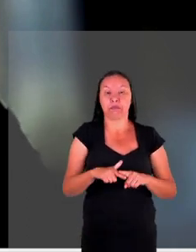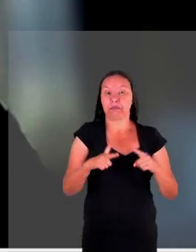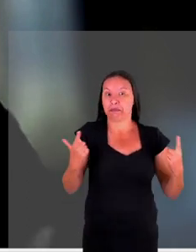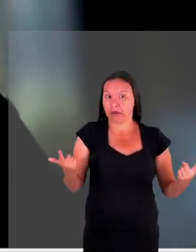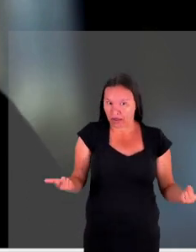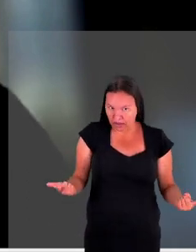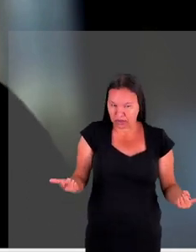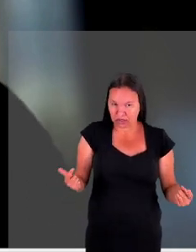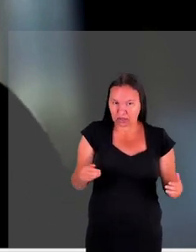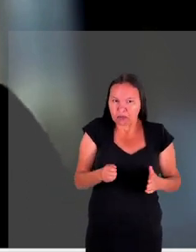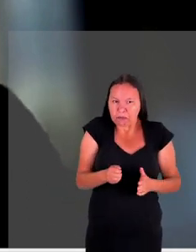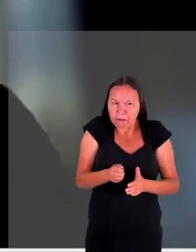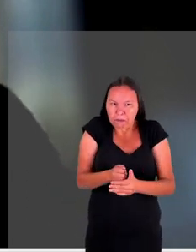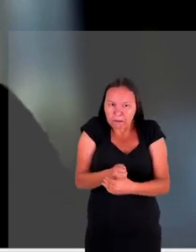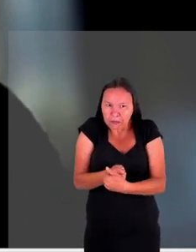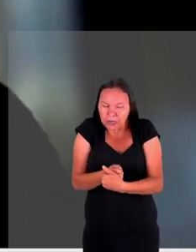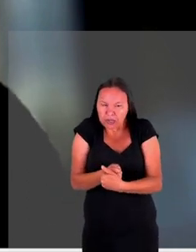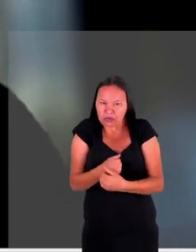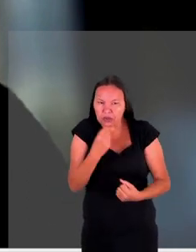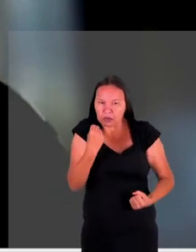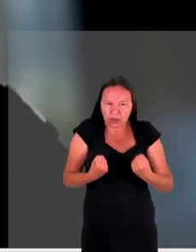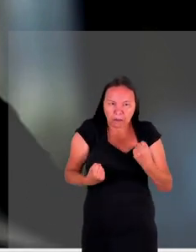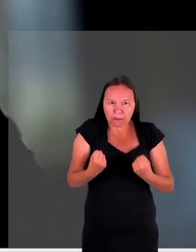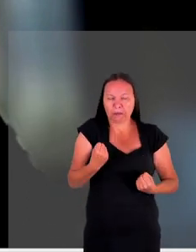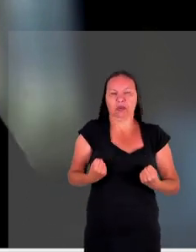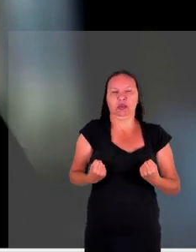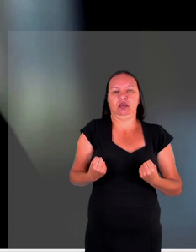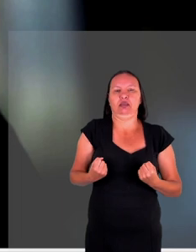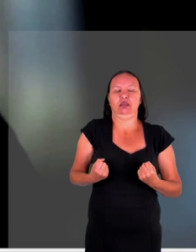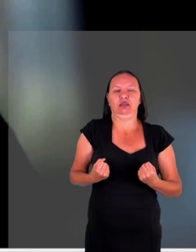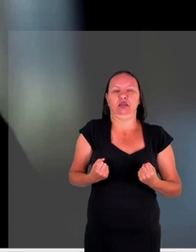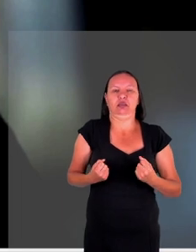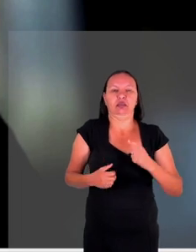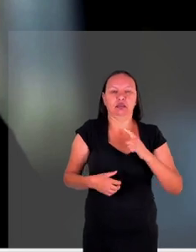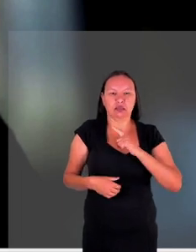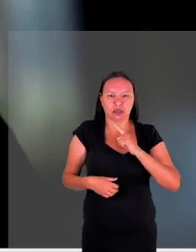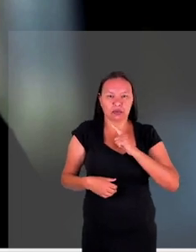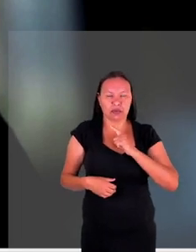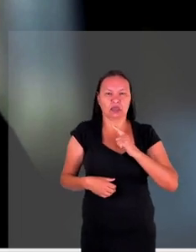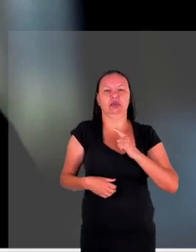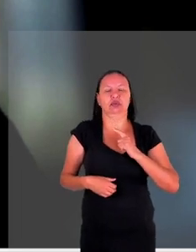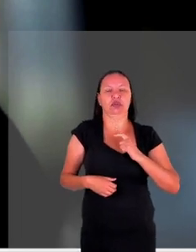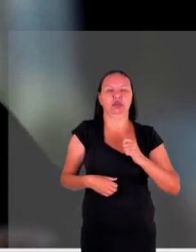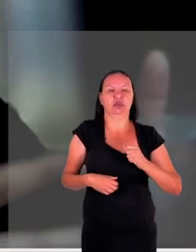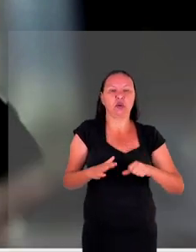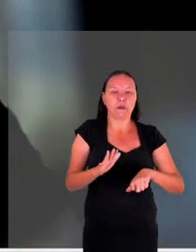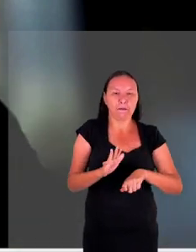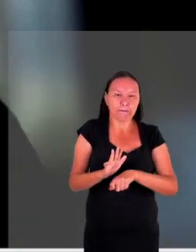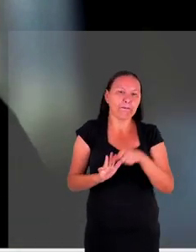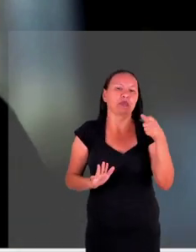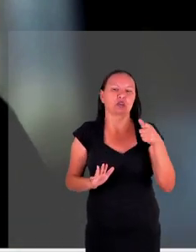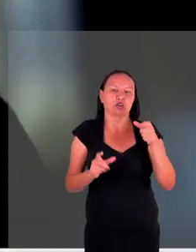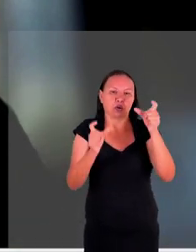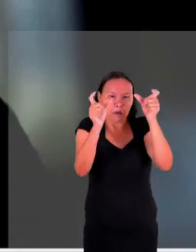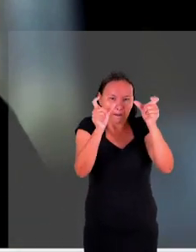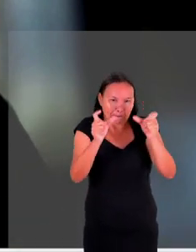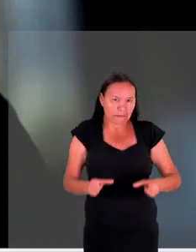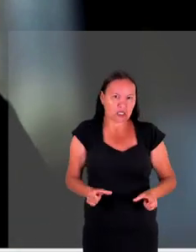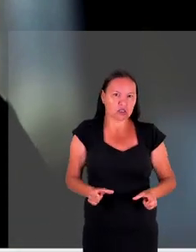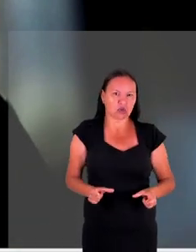nós querendo proteger a instituição tomamos decisões que acabam prejudicando a pessoa